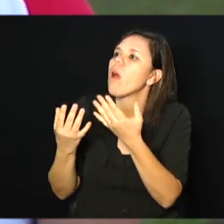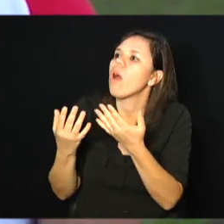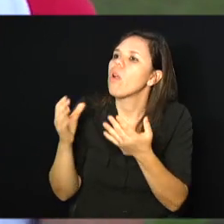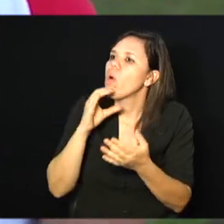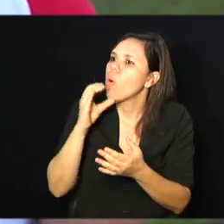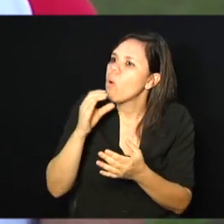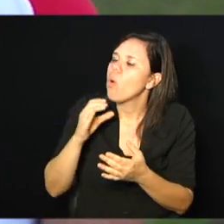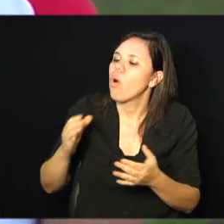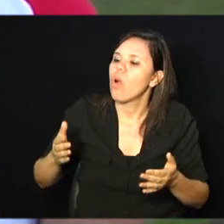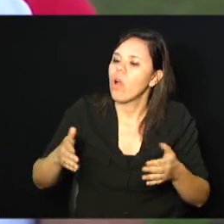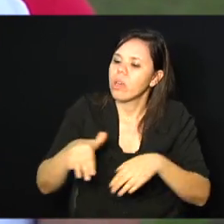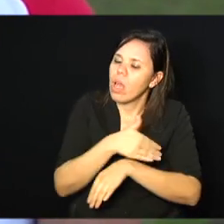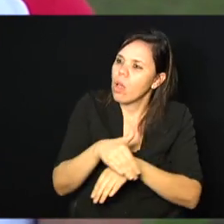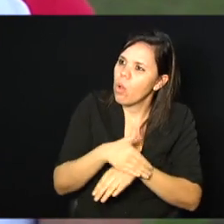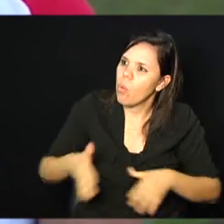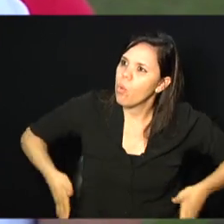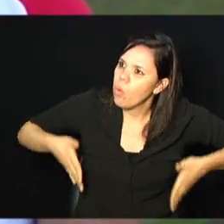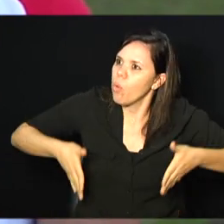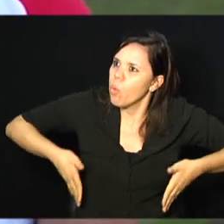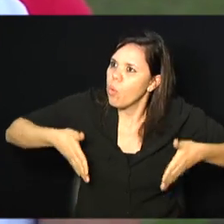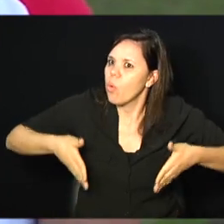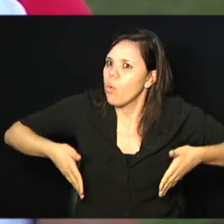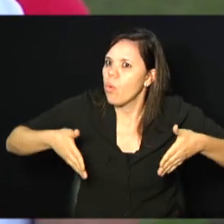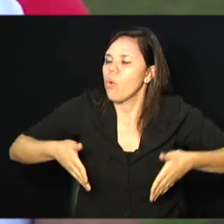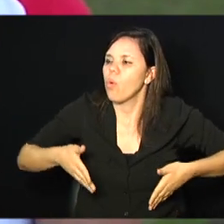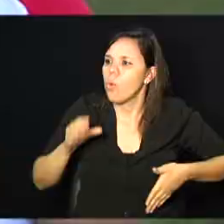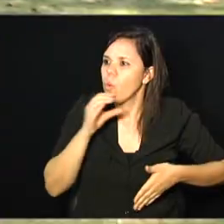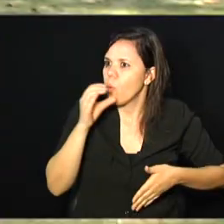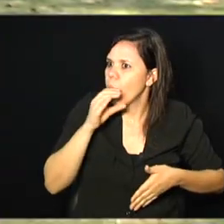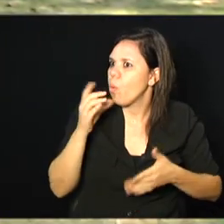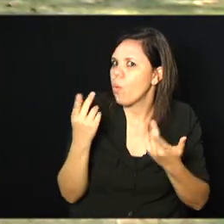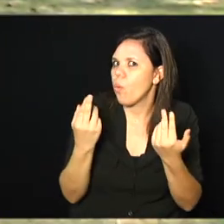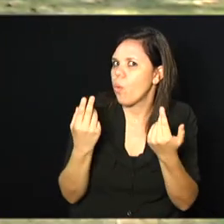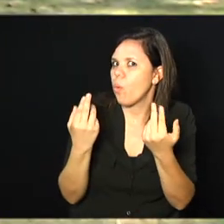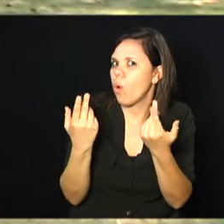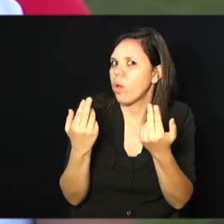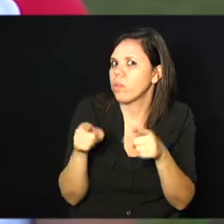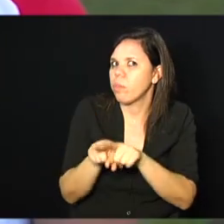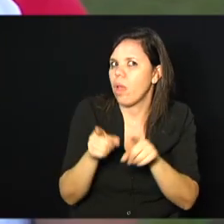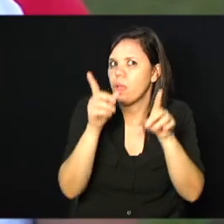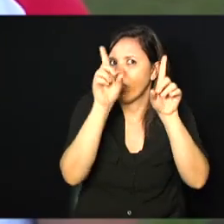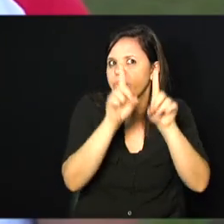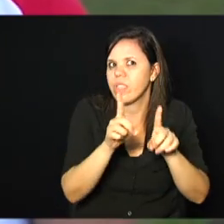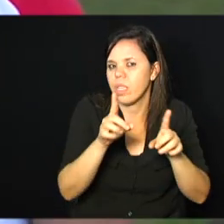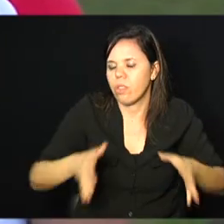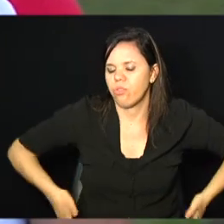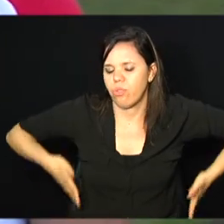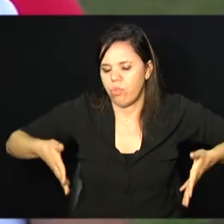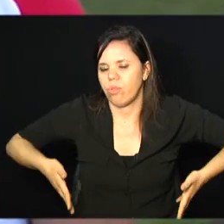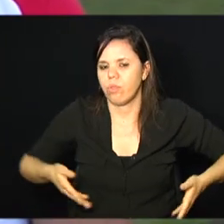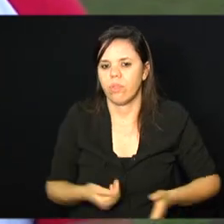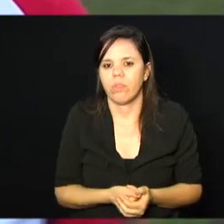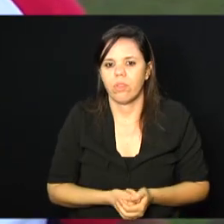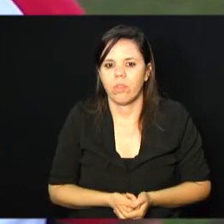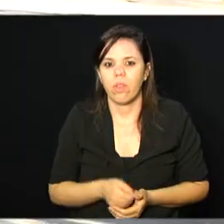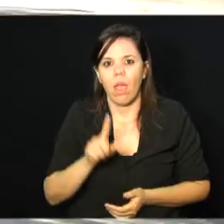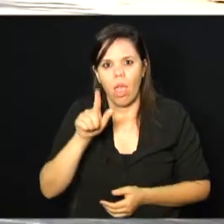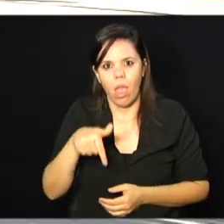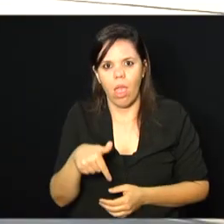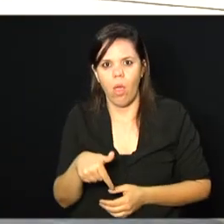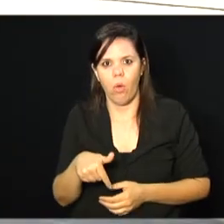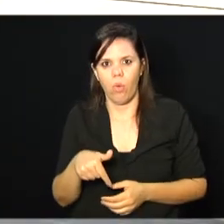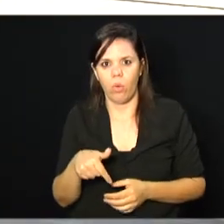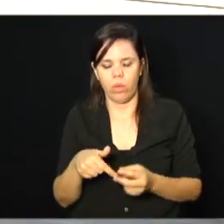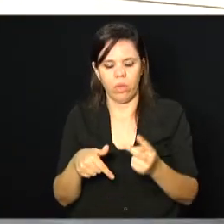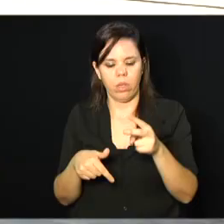vocês saem com as ruas, nas corridas, né? Isso. Com os deficientes cadeirantes. É, é um triciclo adaptado, onde